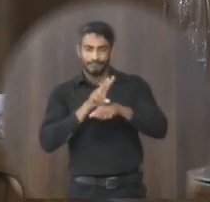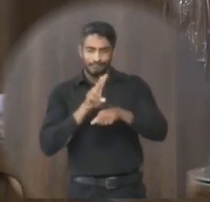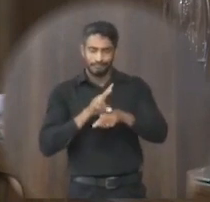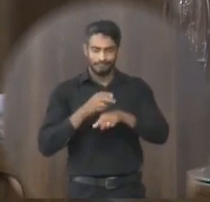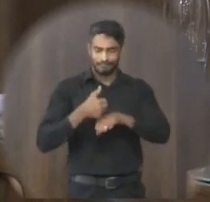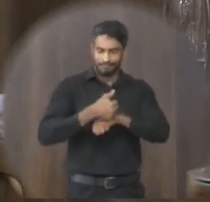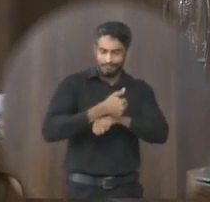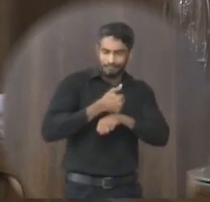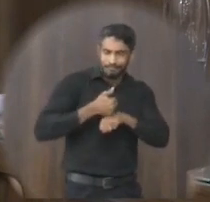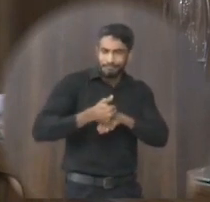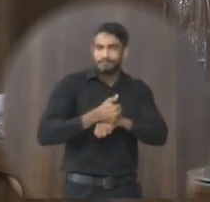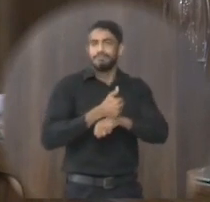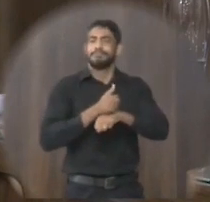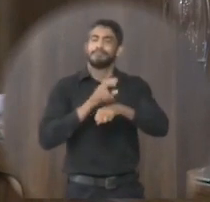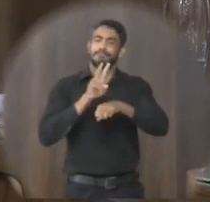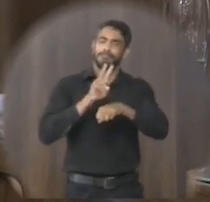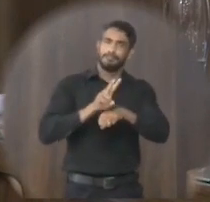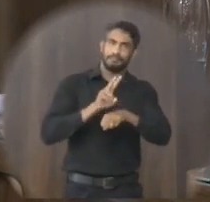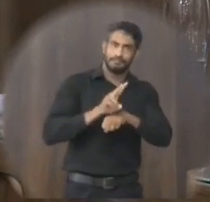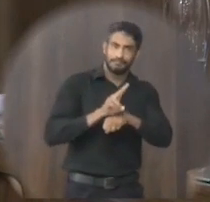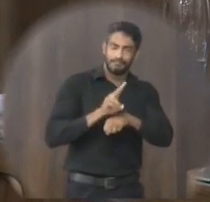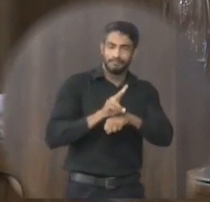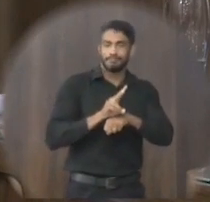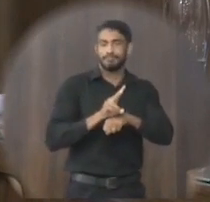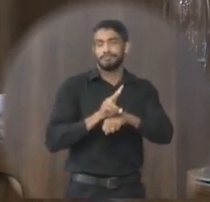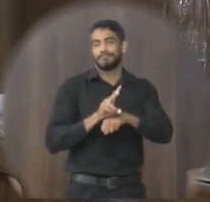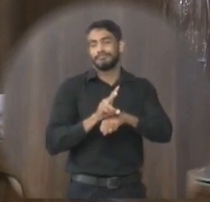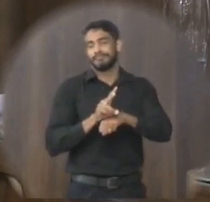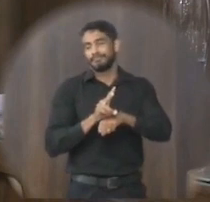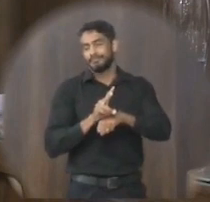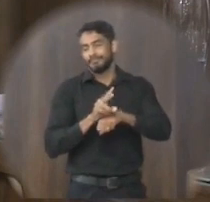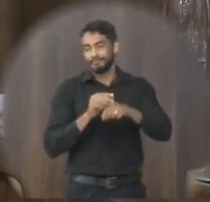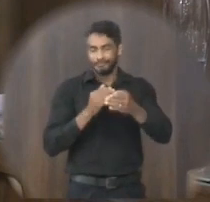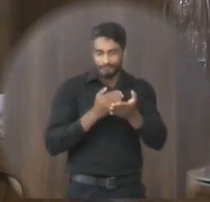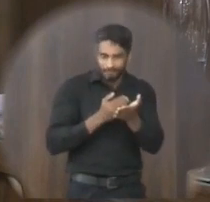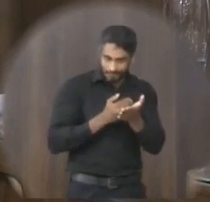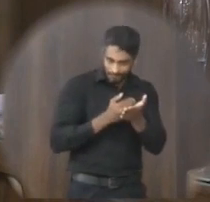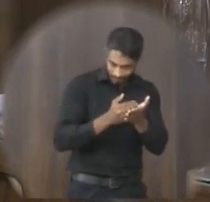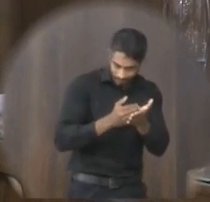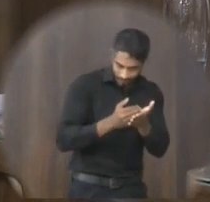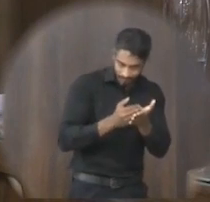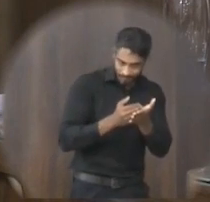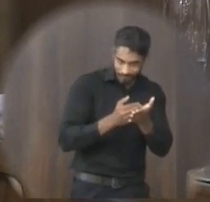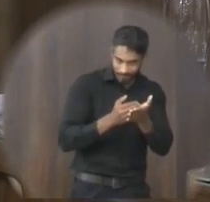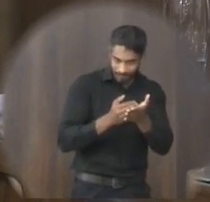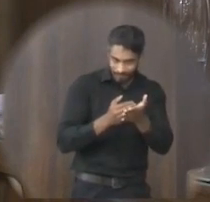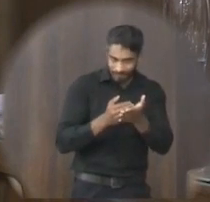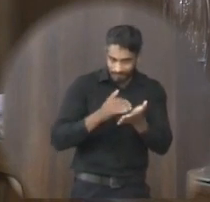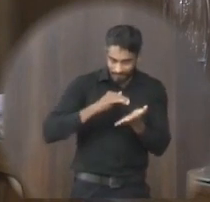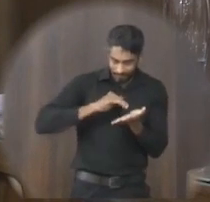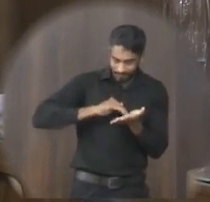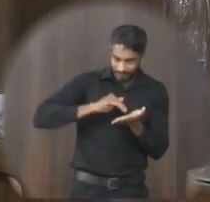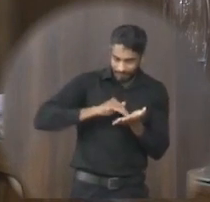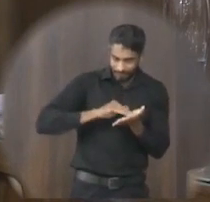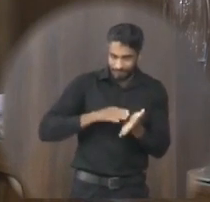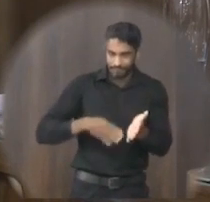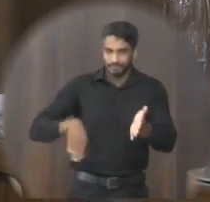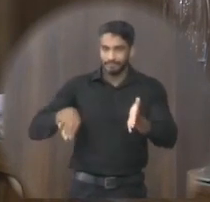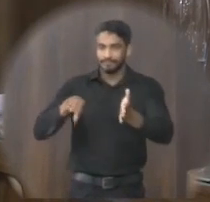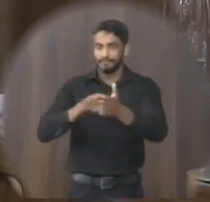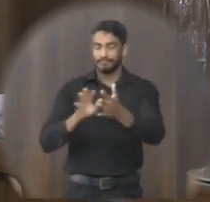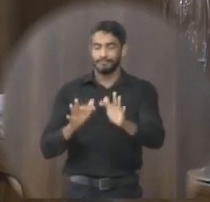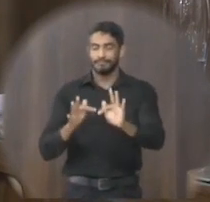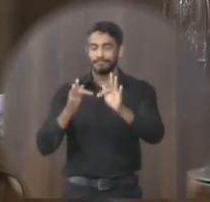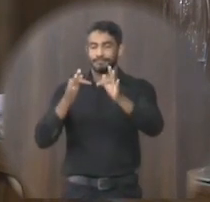do profissional o cuidado da onde começa lá da recepção até o